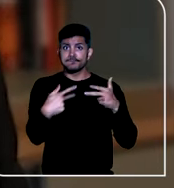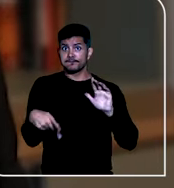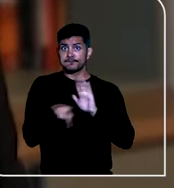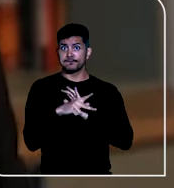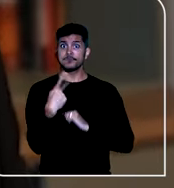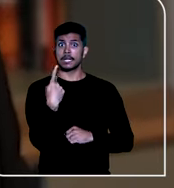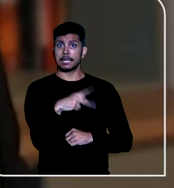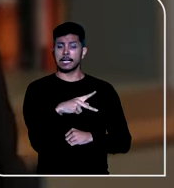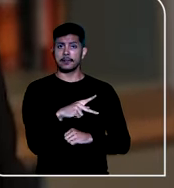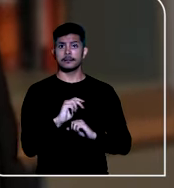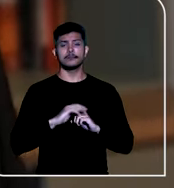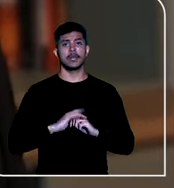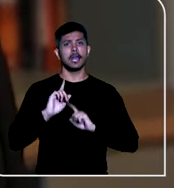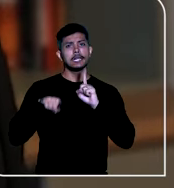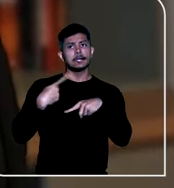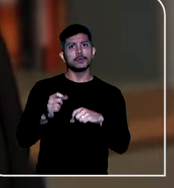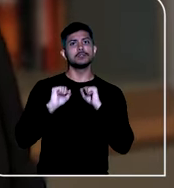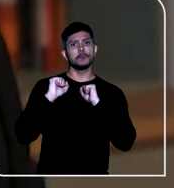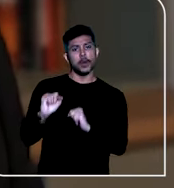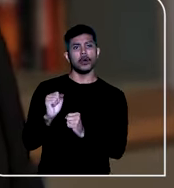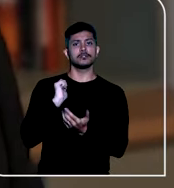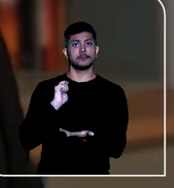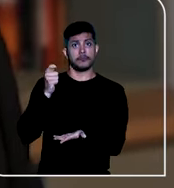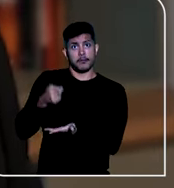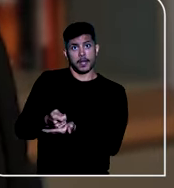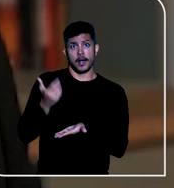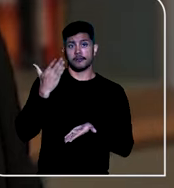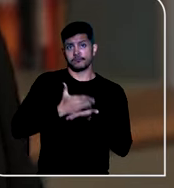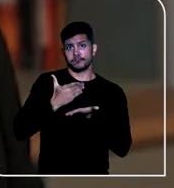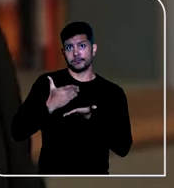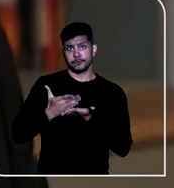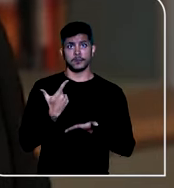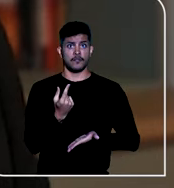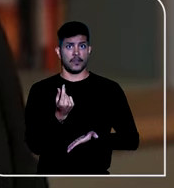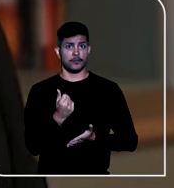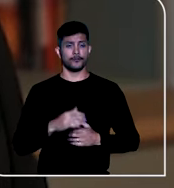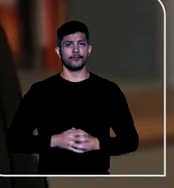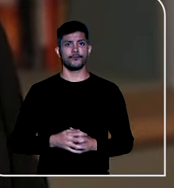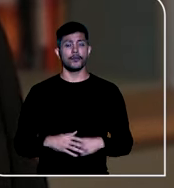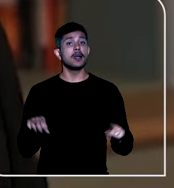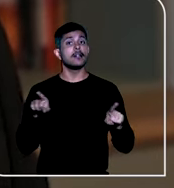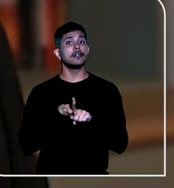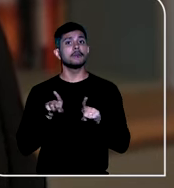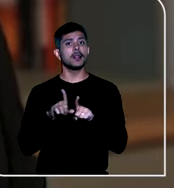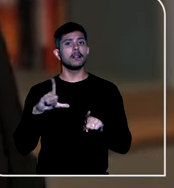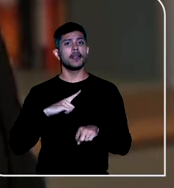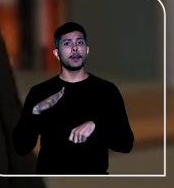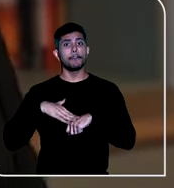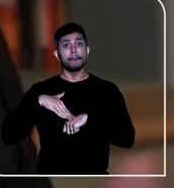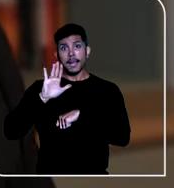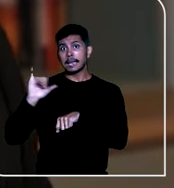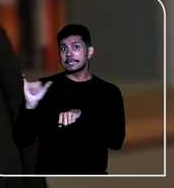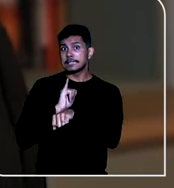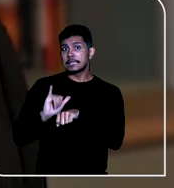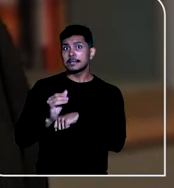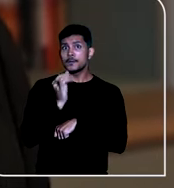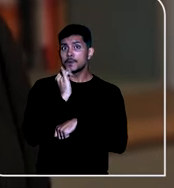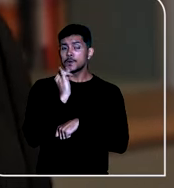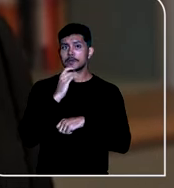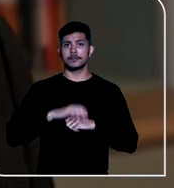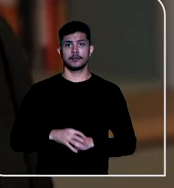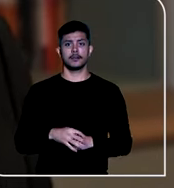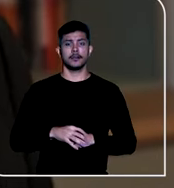do devedor que poderão servir para pagamento dessa dívida. Existem outras formas também, tais como